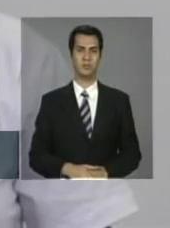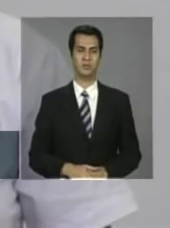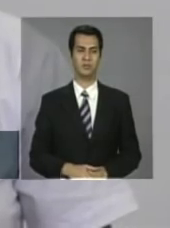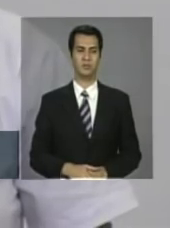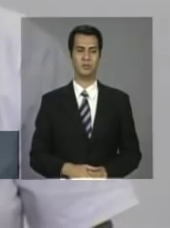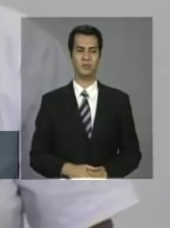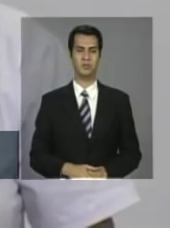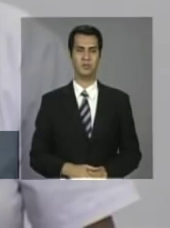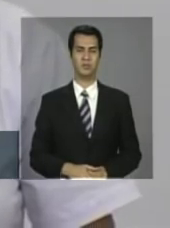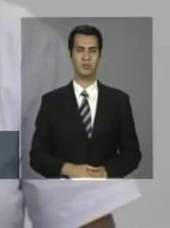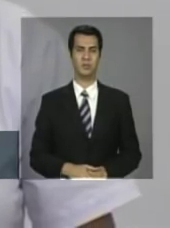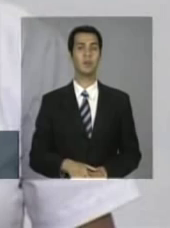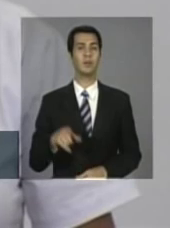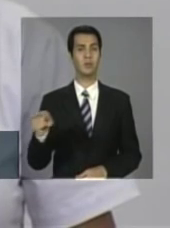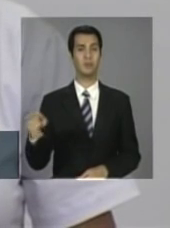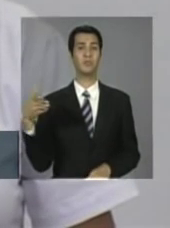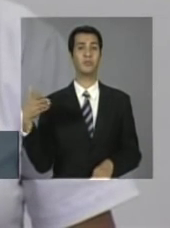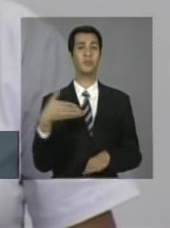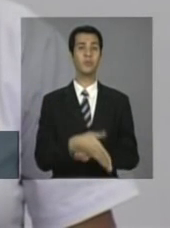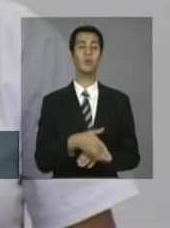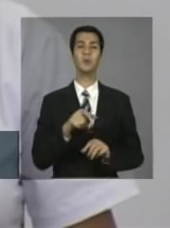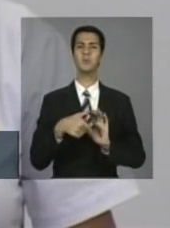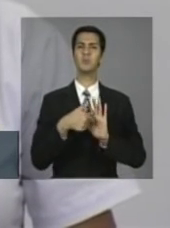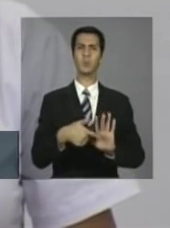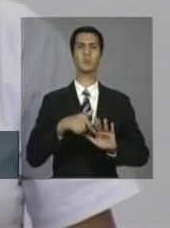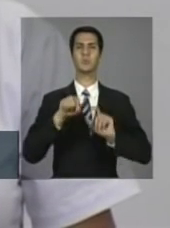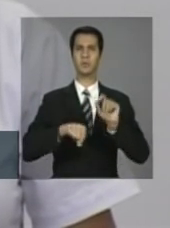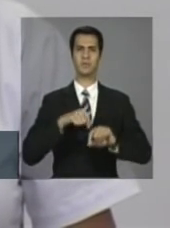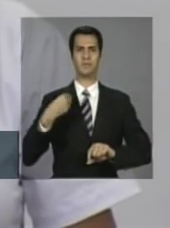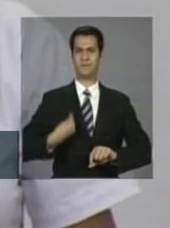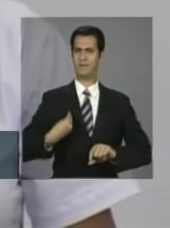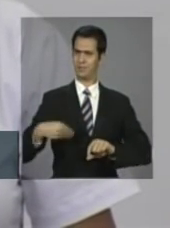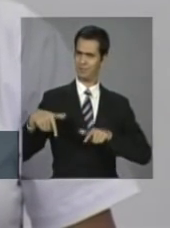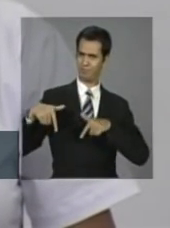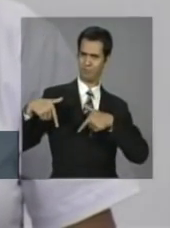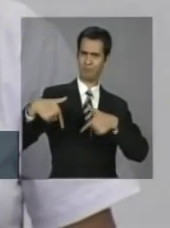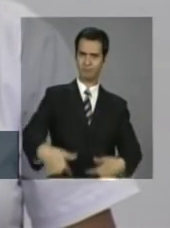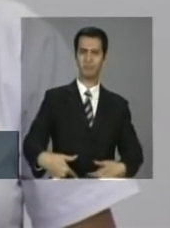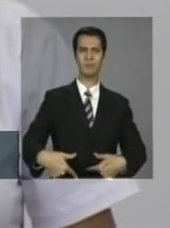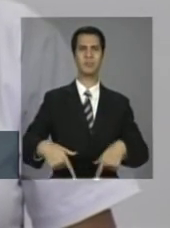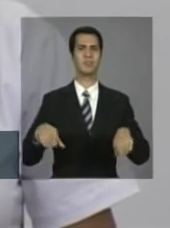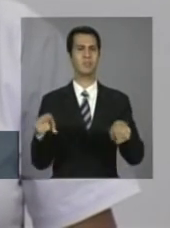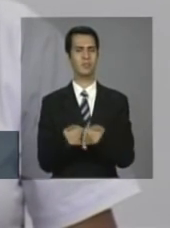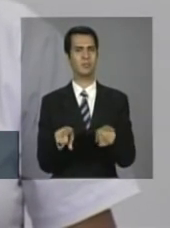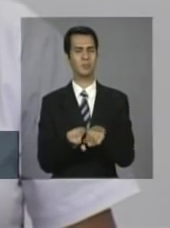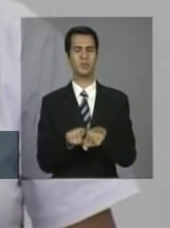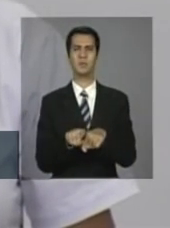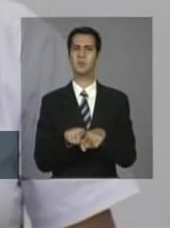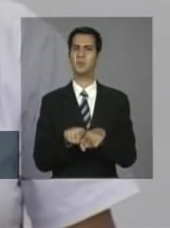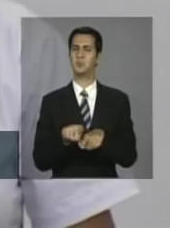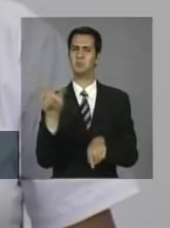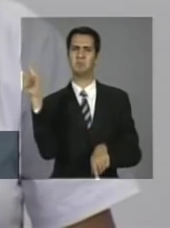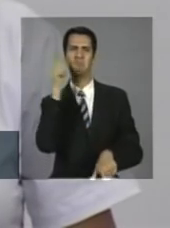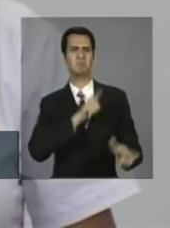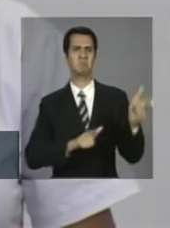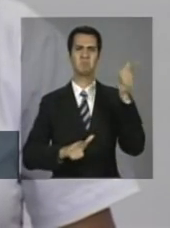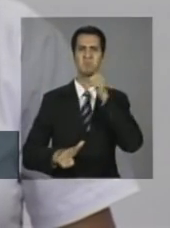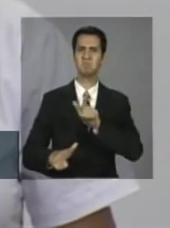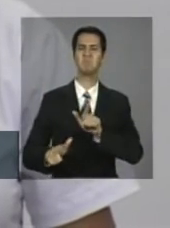está aqui mostrando todo o seu desafio, tudo o que ela conseguiu